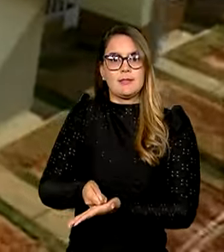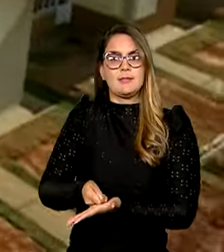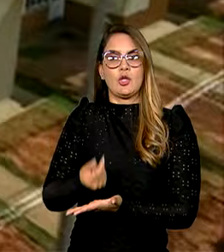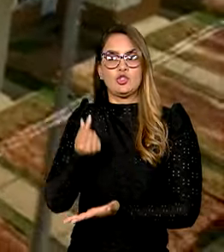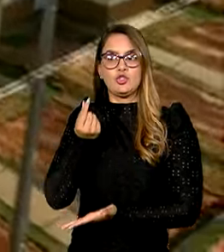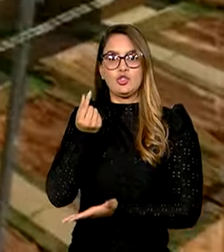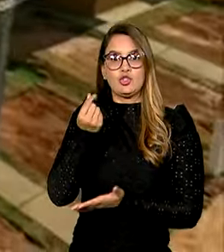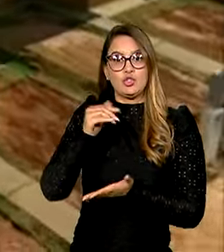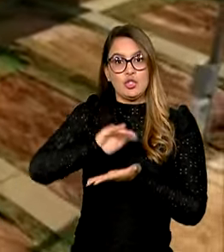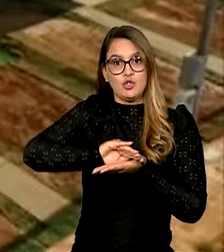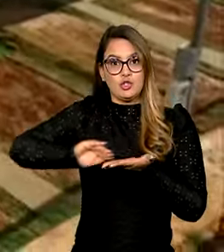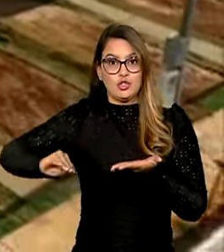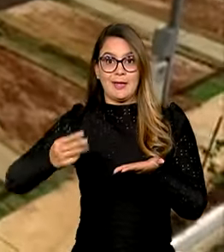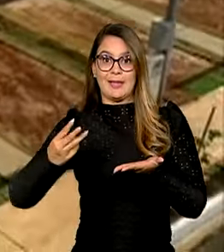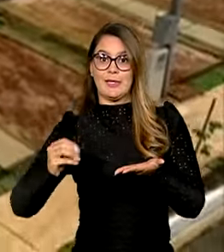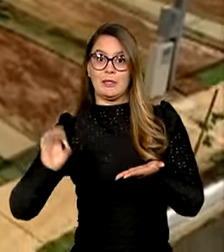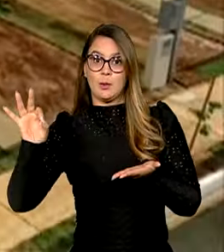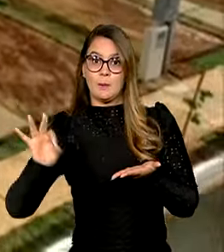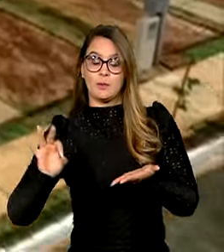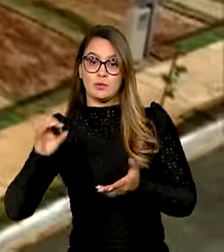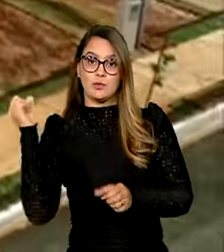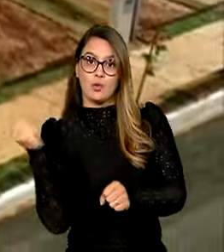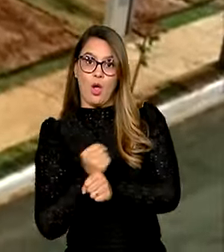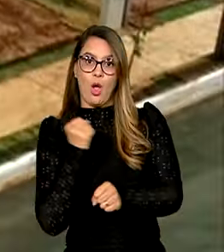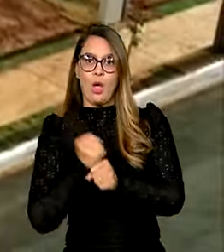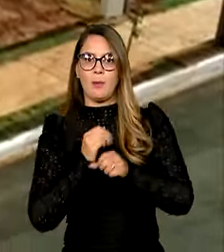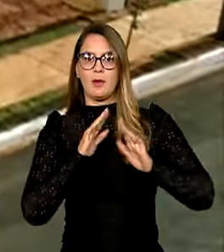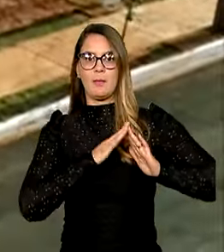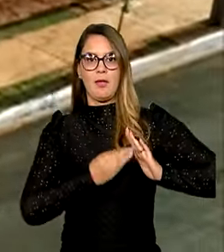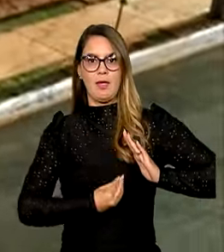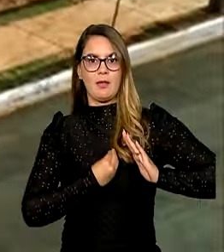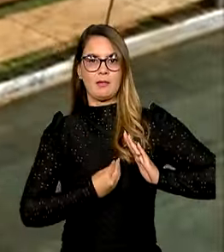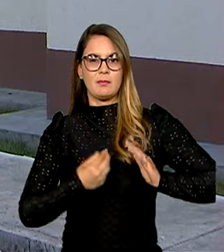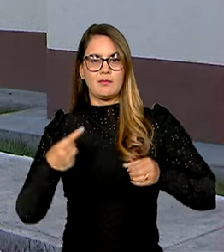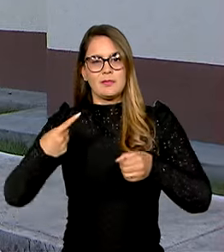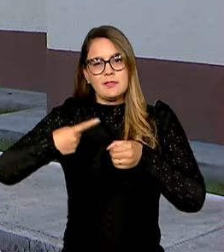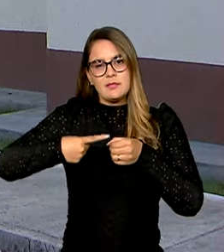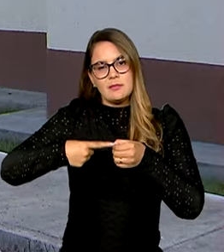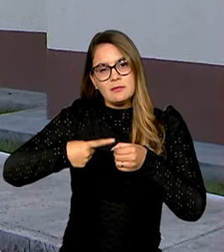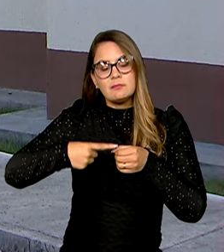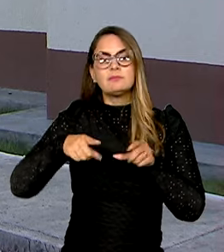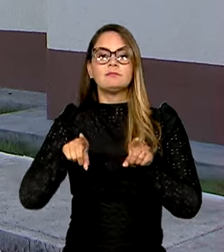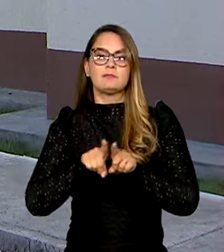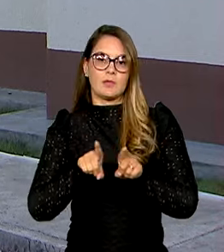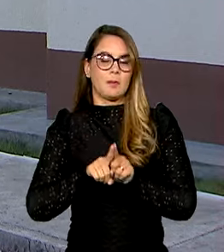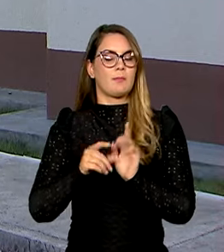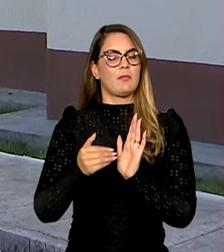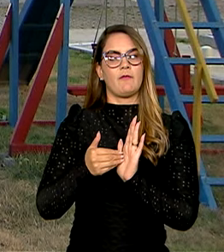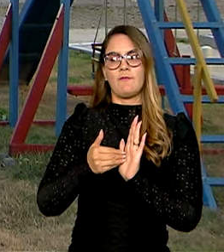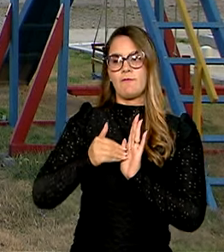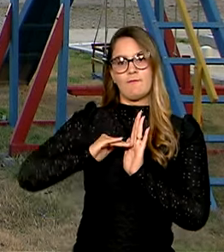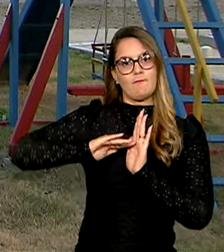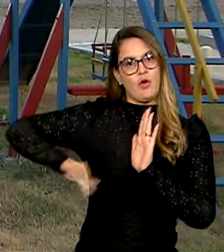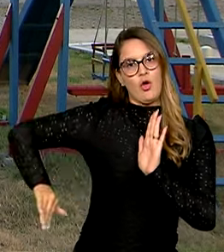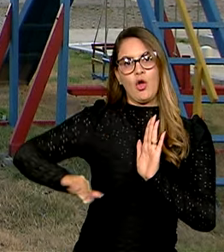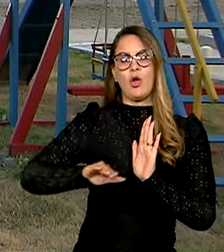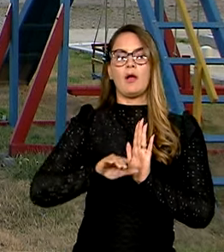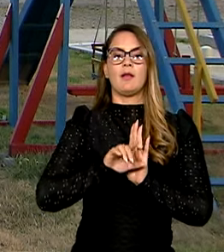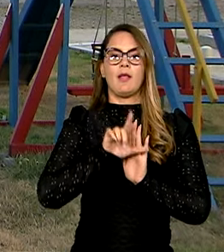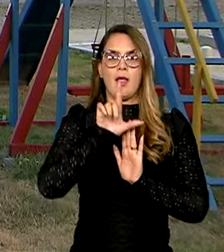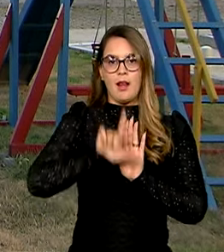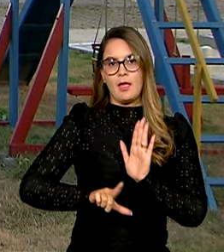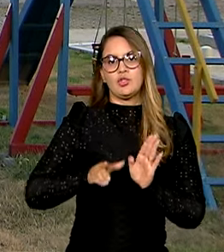reserva de 30% de obras do Minha Casa Minha Vida para cidades pequenas, também ficaram de fora da Lei de Diretrizes